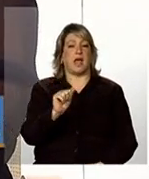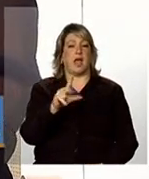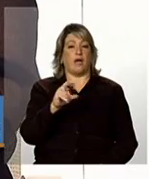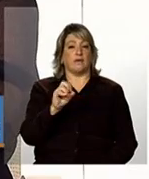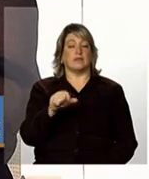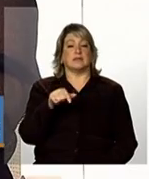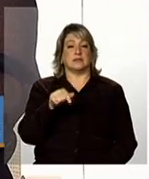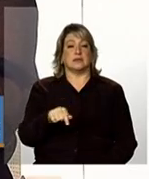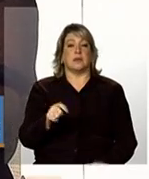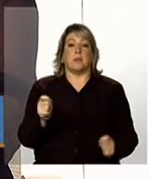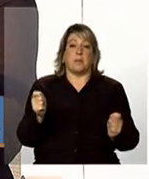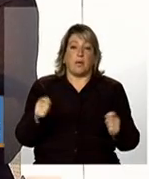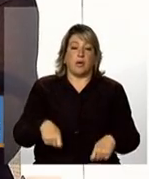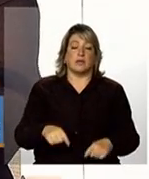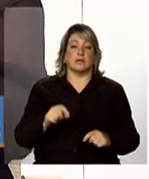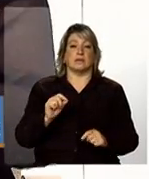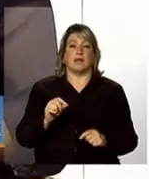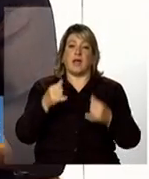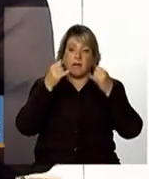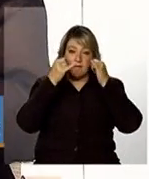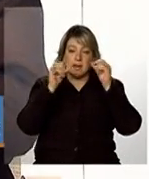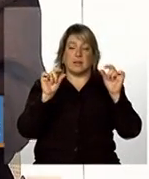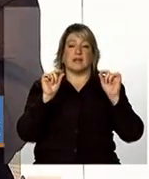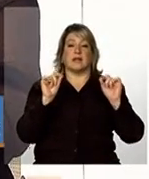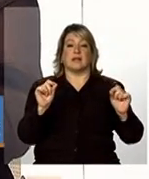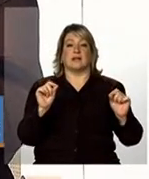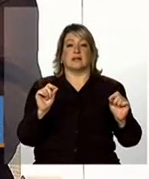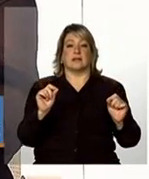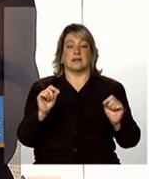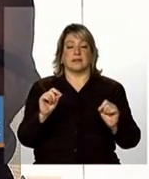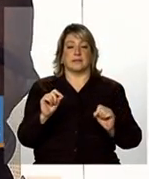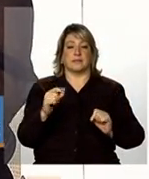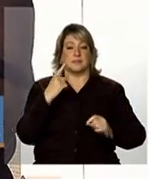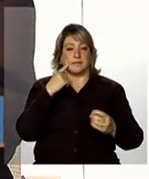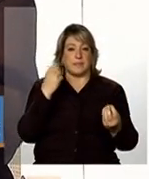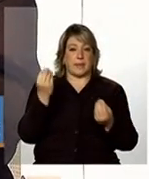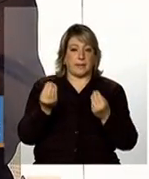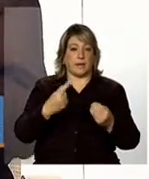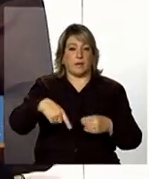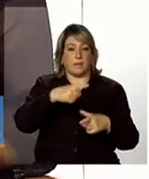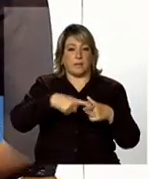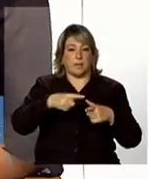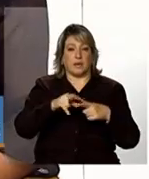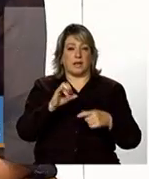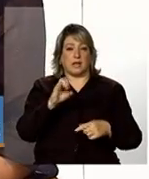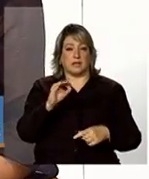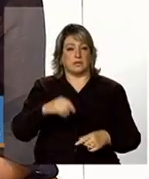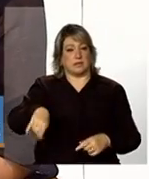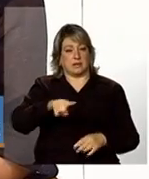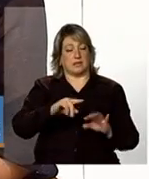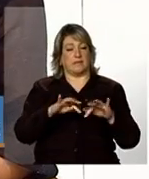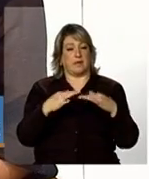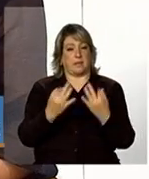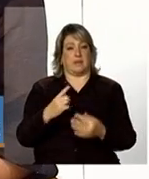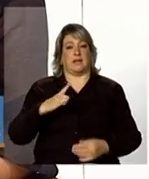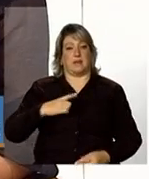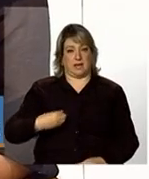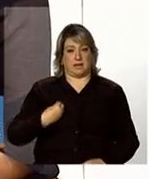o não agravamento de possíveis vulnerabilidades e riscos sociais que essas famílias vivenciam